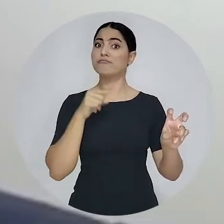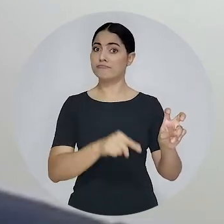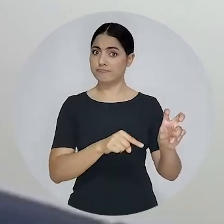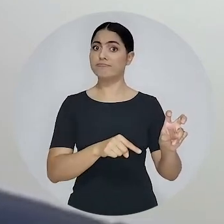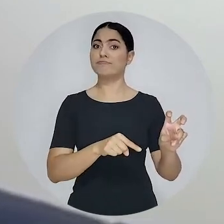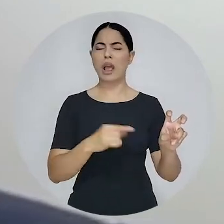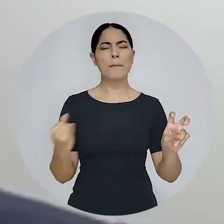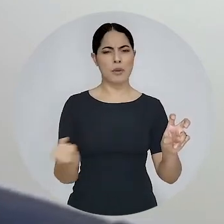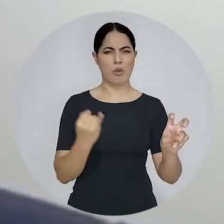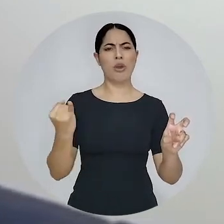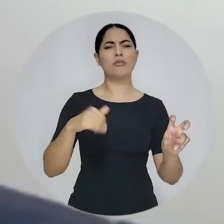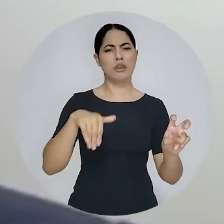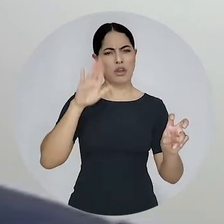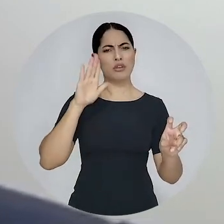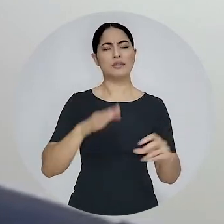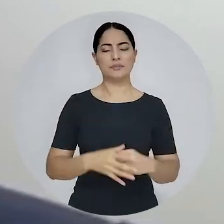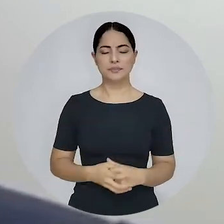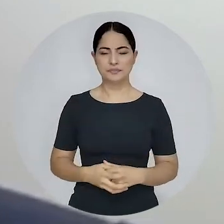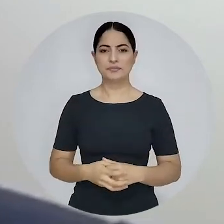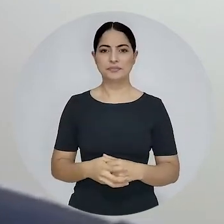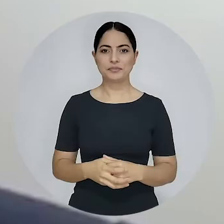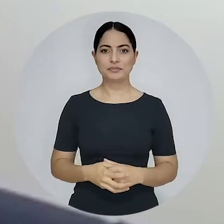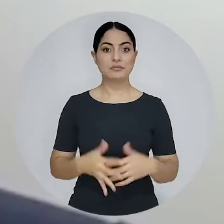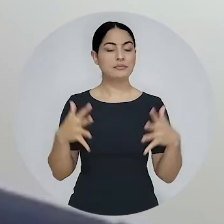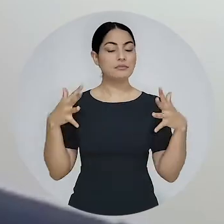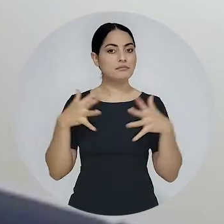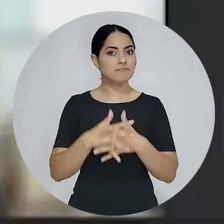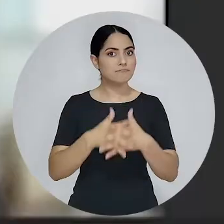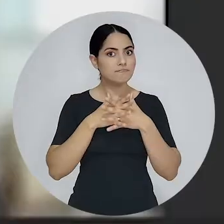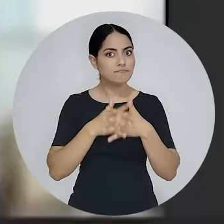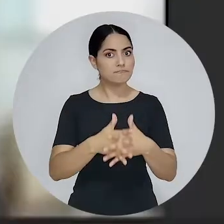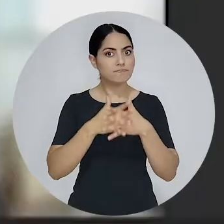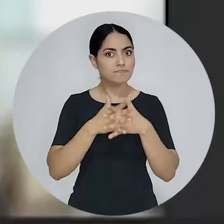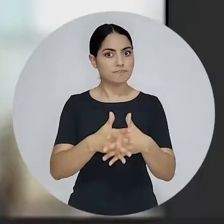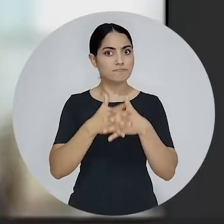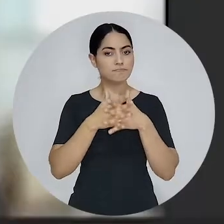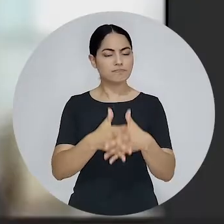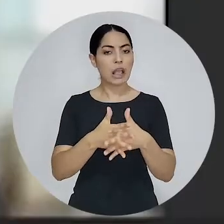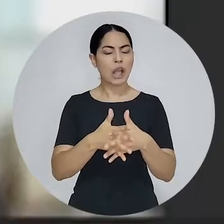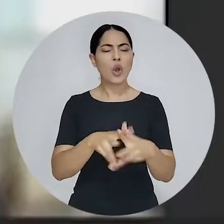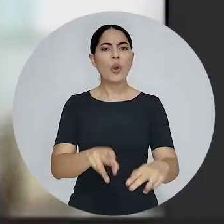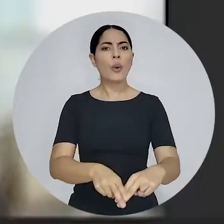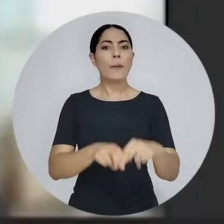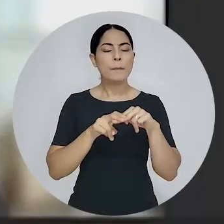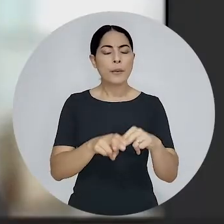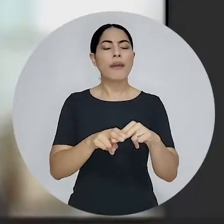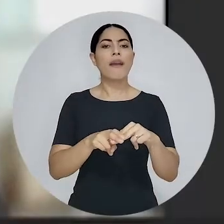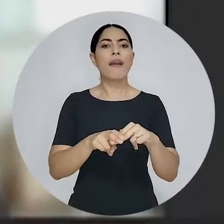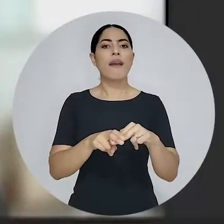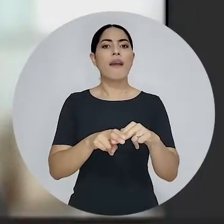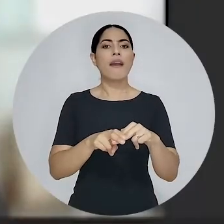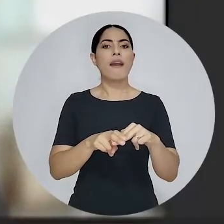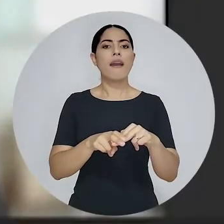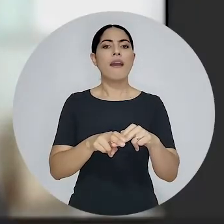como um tema atual, sempre muito atual e muito importante. Com a complexidade da